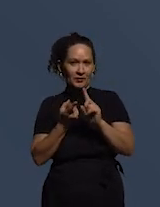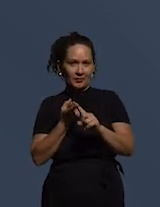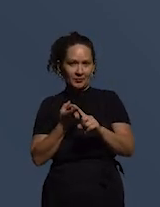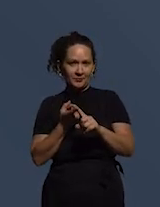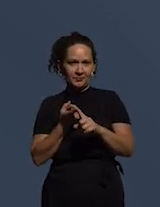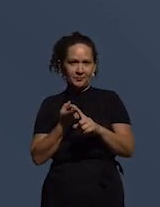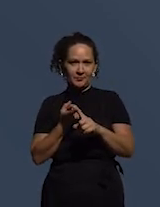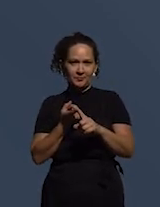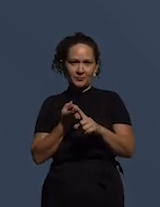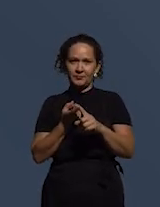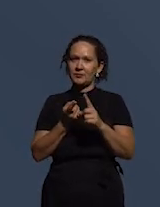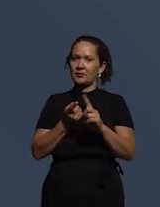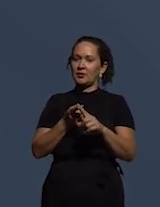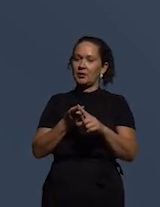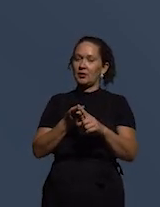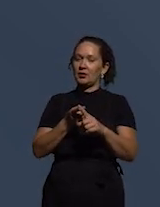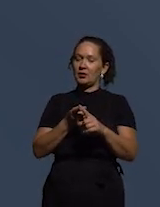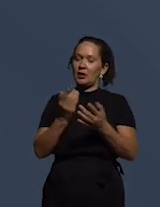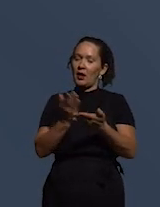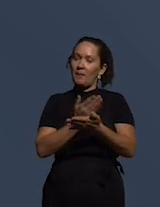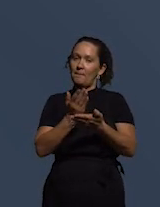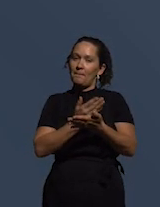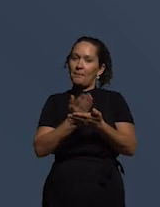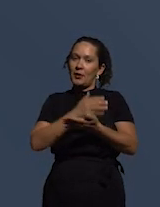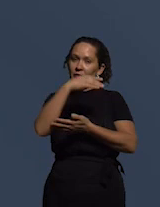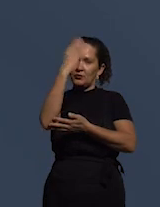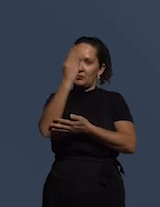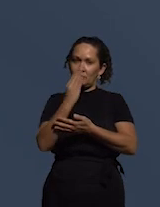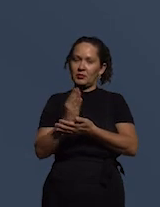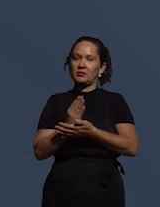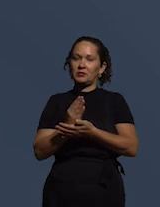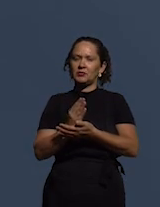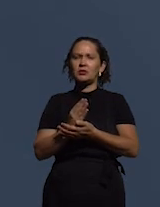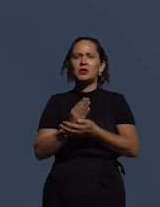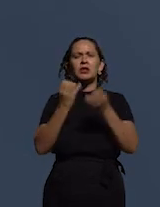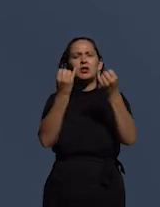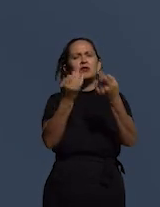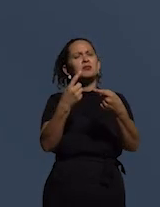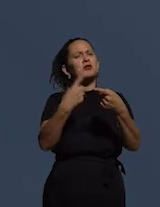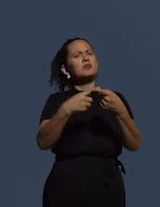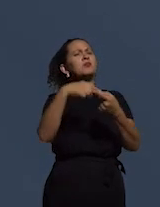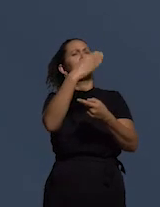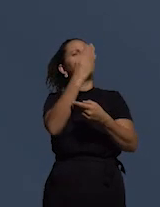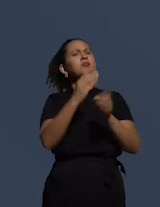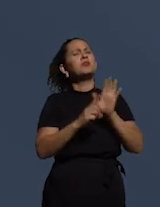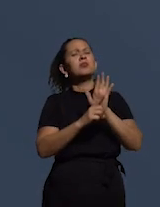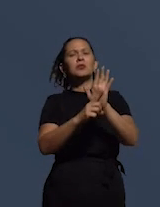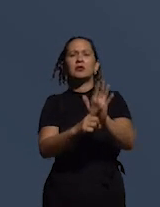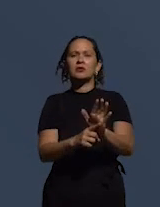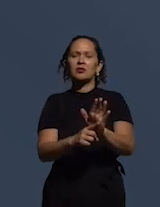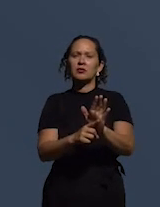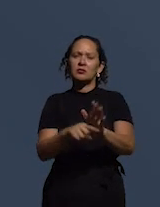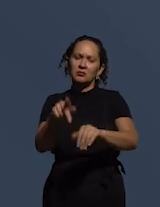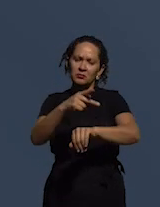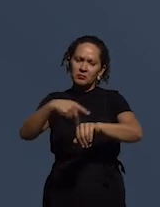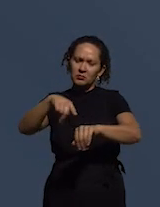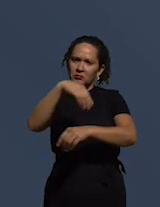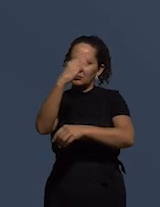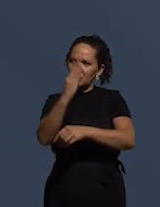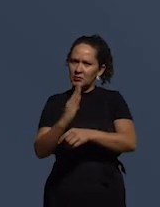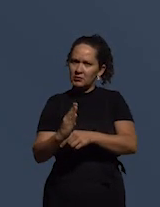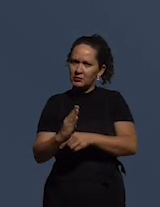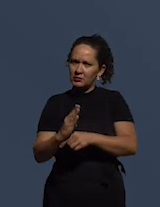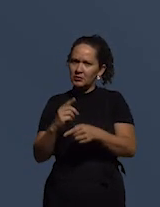nós temos a página do Brasil que explica por que o Brasil tem sido colocado como